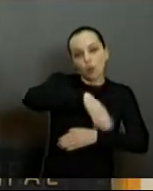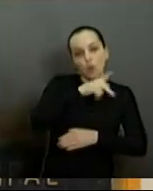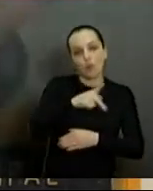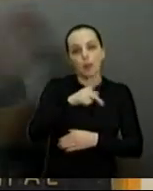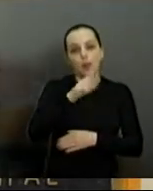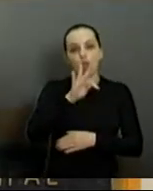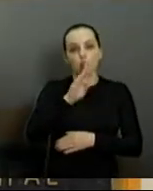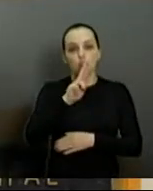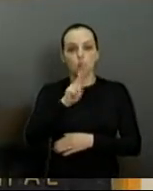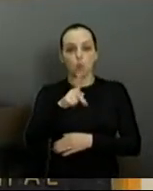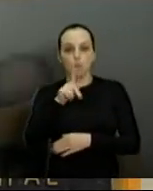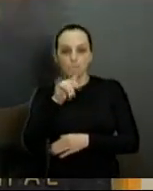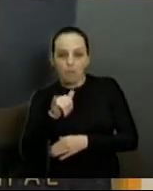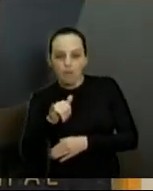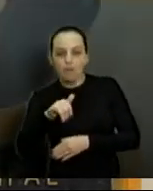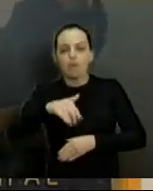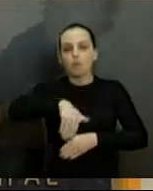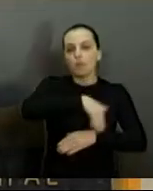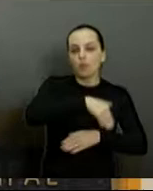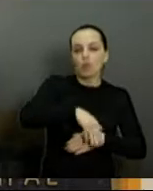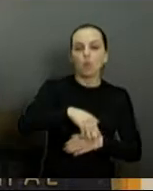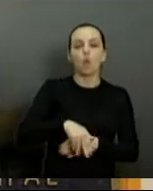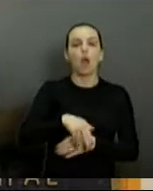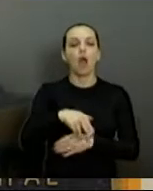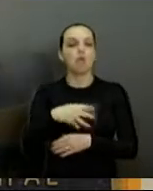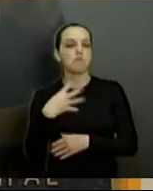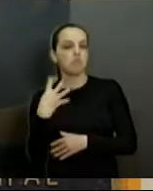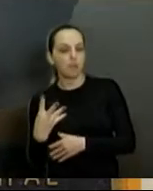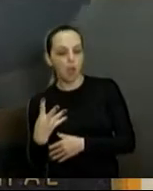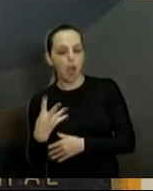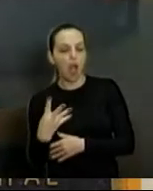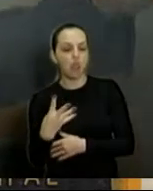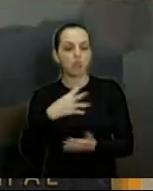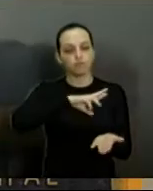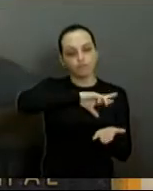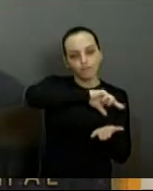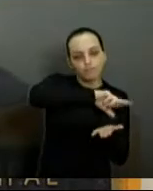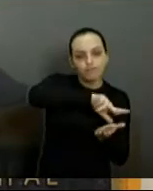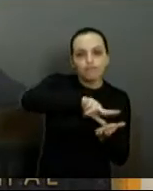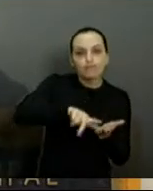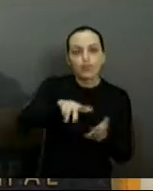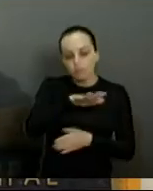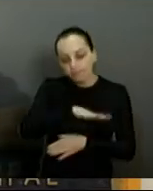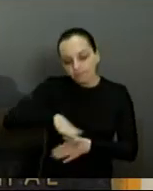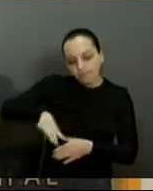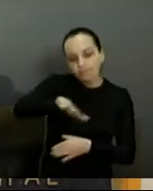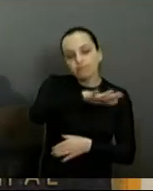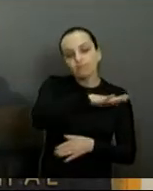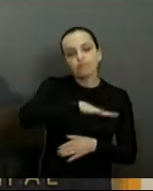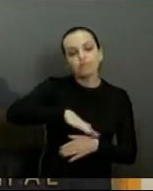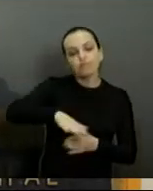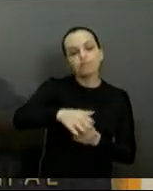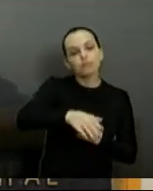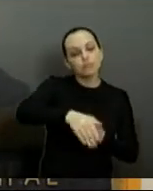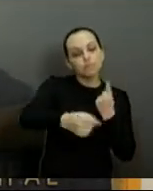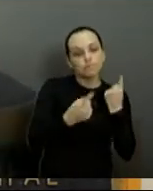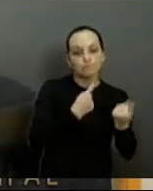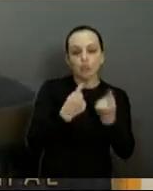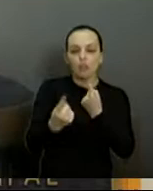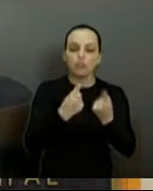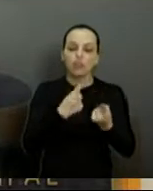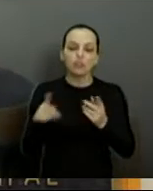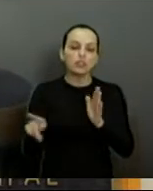4, Voluntários da Pátria, Padre Duarte, Asa Avenida 38, 40, 42,